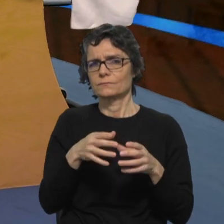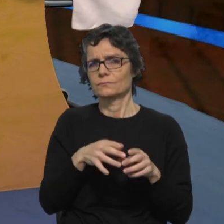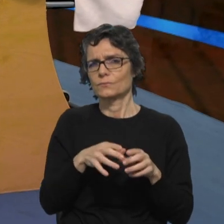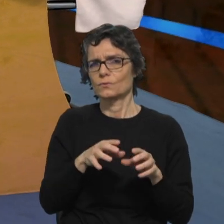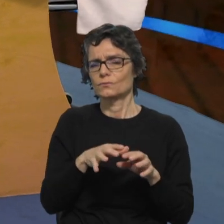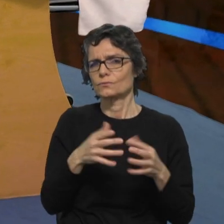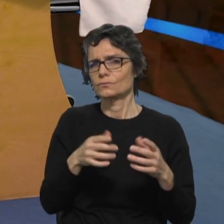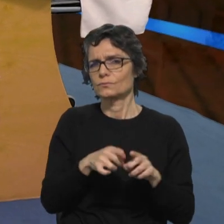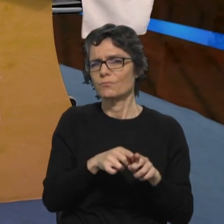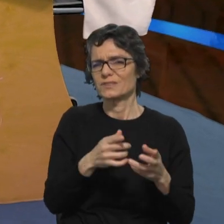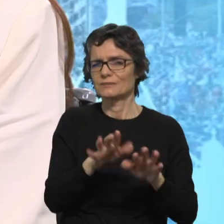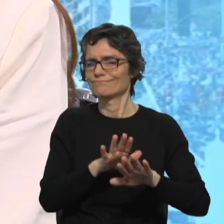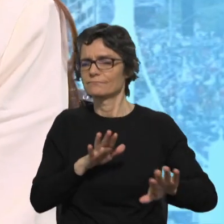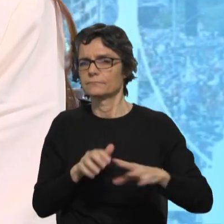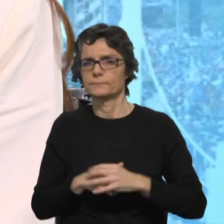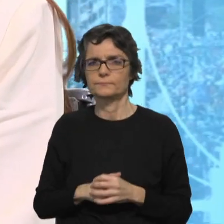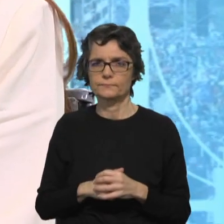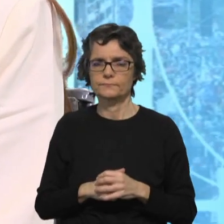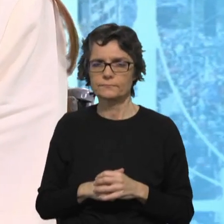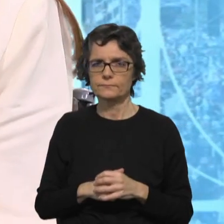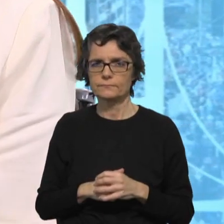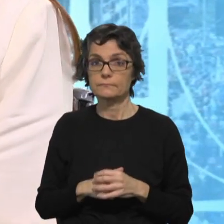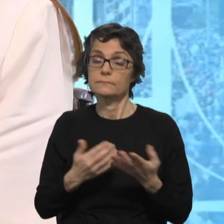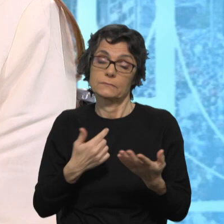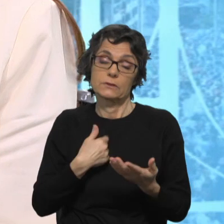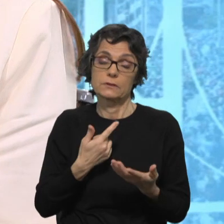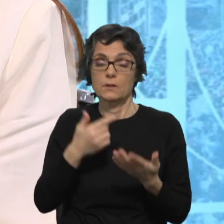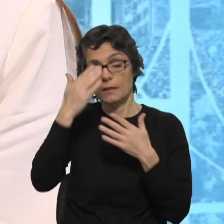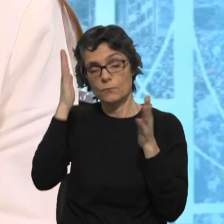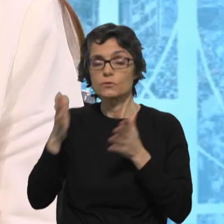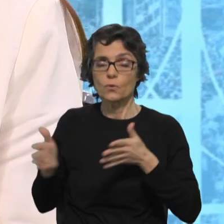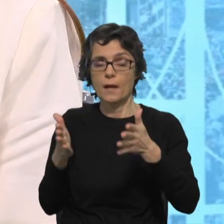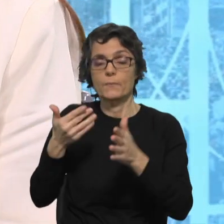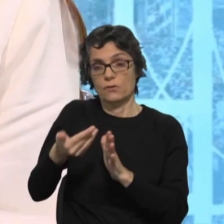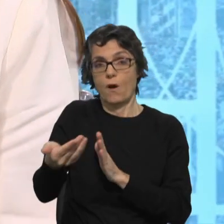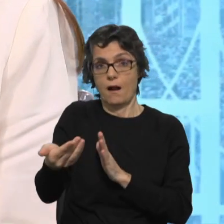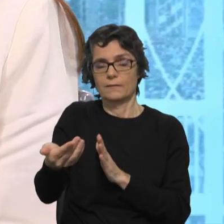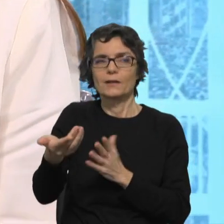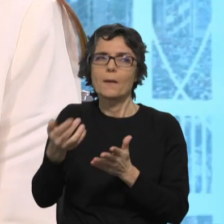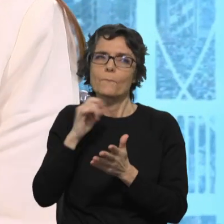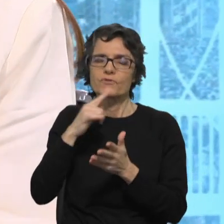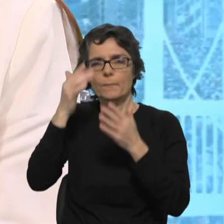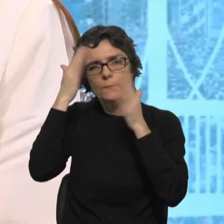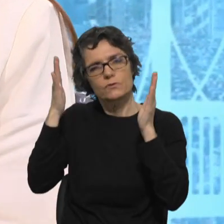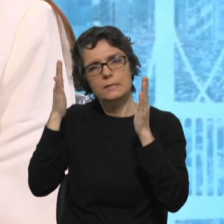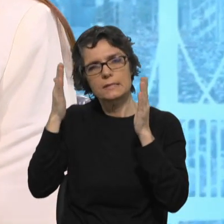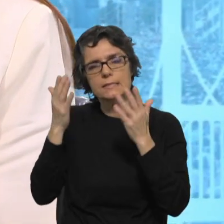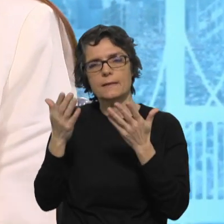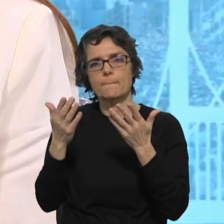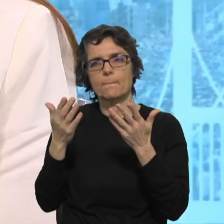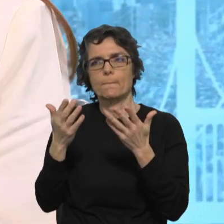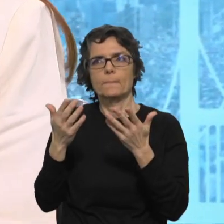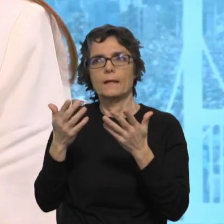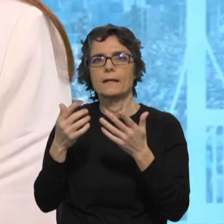democracia já fez um caminho. Não está completamente madura no sentido de a democracia é um exercício sempre